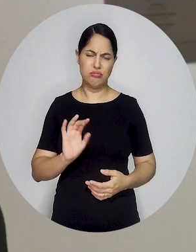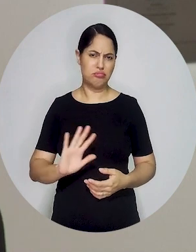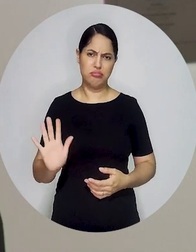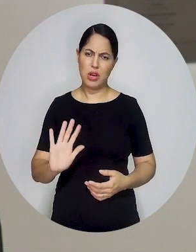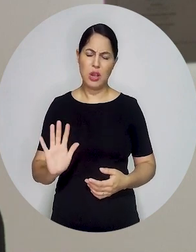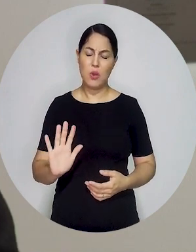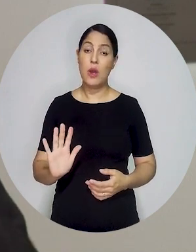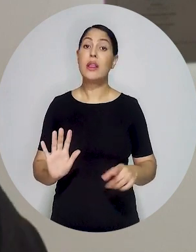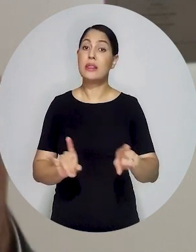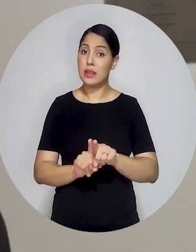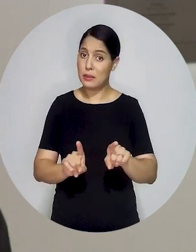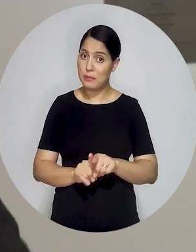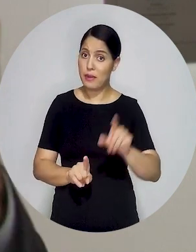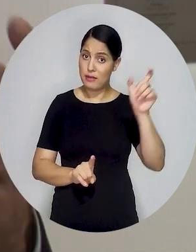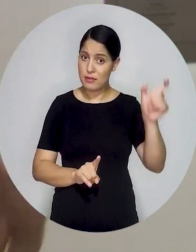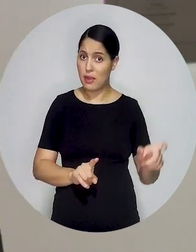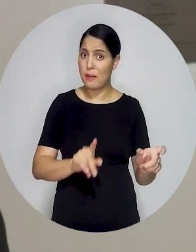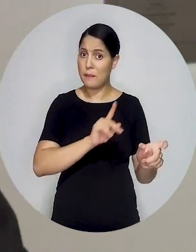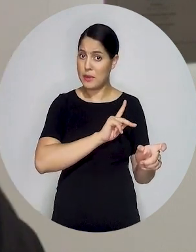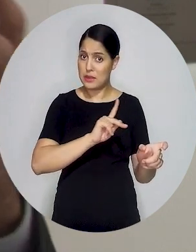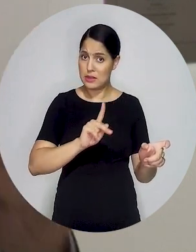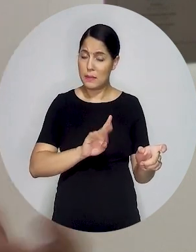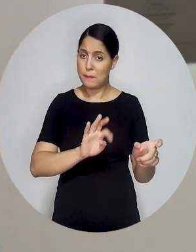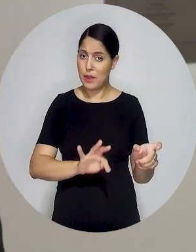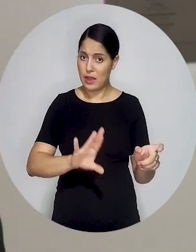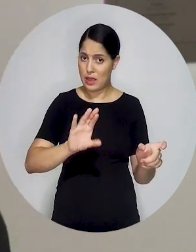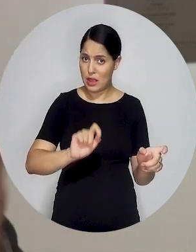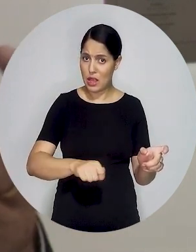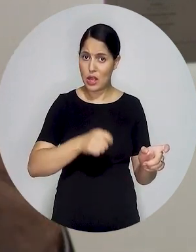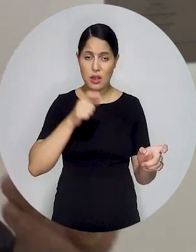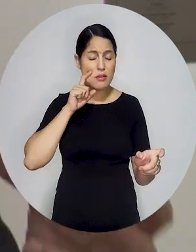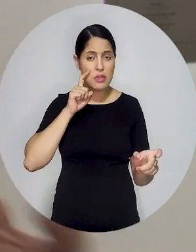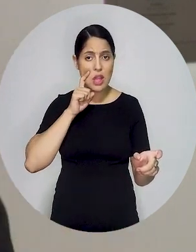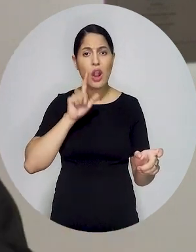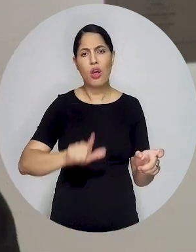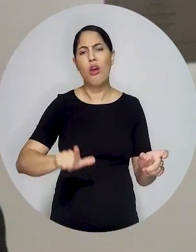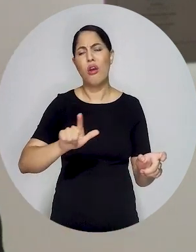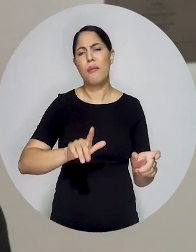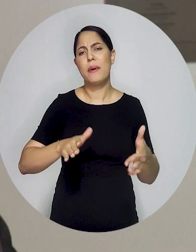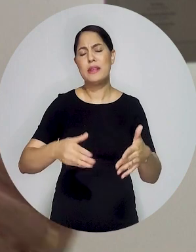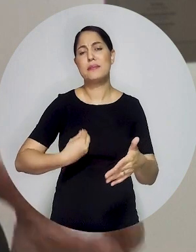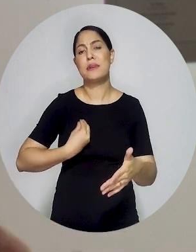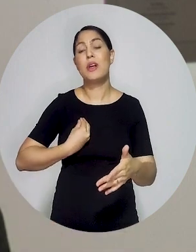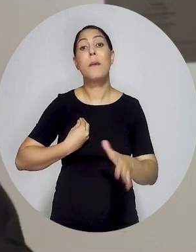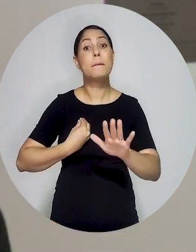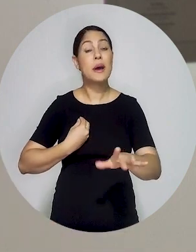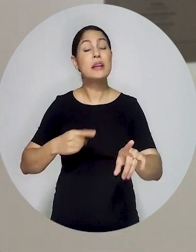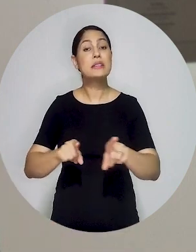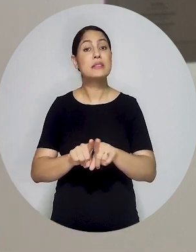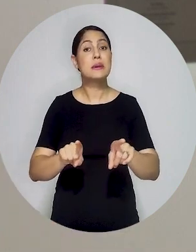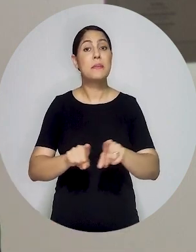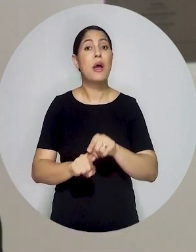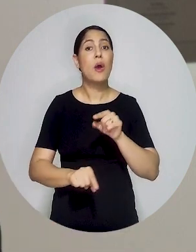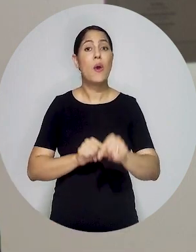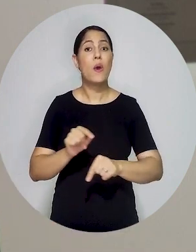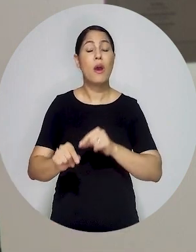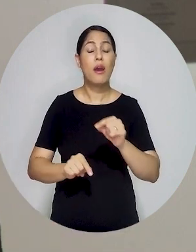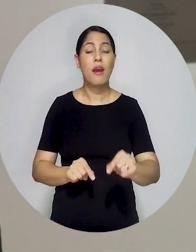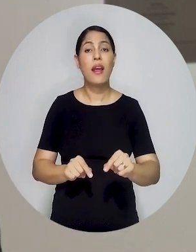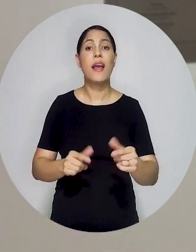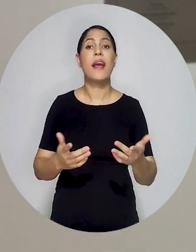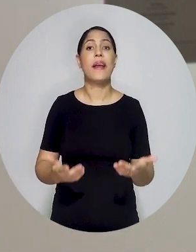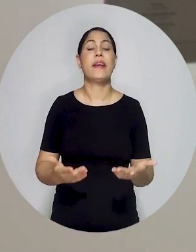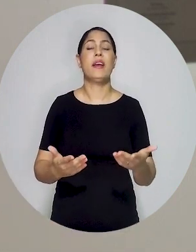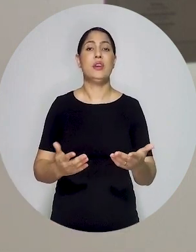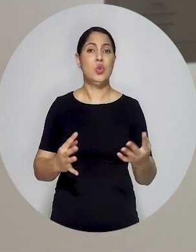dirigentes da ordem, não apenas através do Conselho Federal, do nosso presidente Beto Simonetti e dos presidentes seccionais e dos conselhos seccionais, mas também o